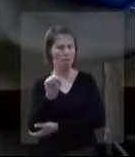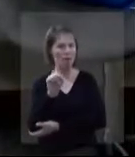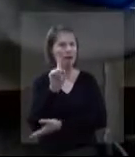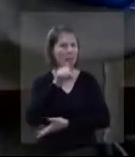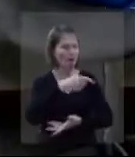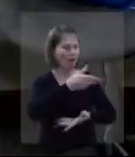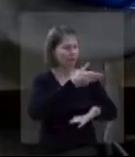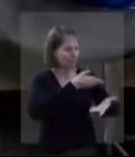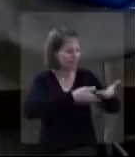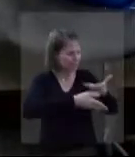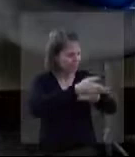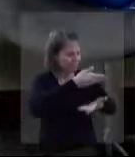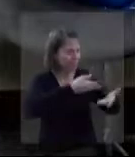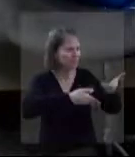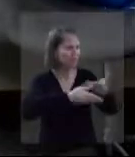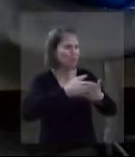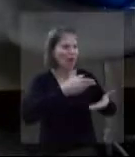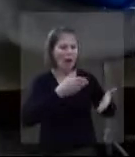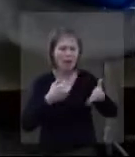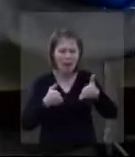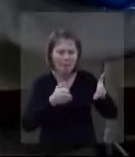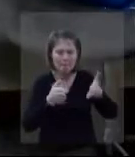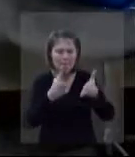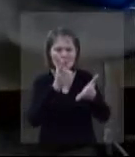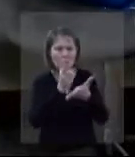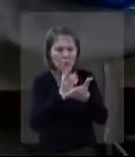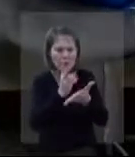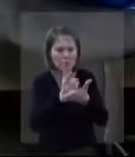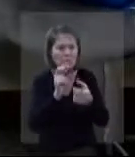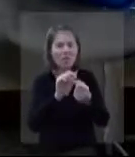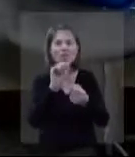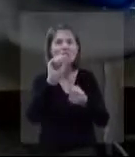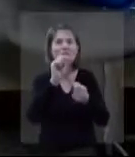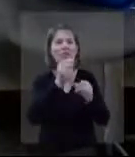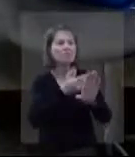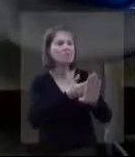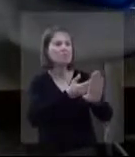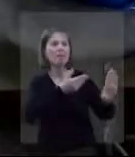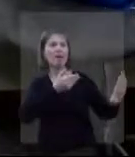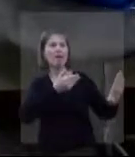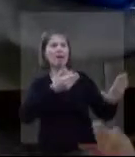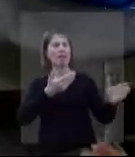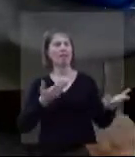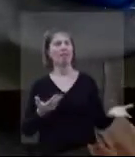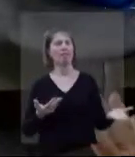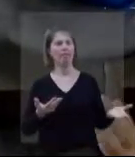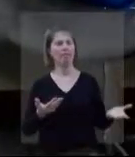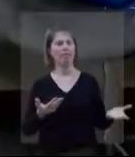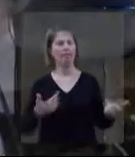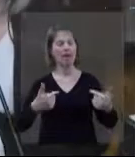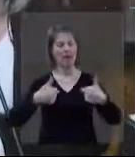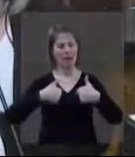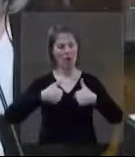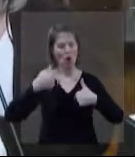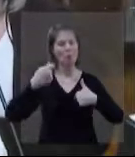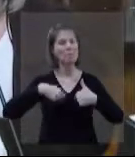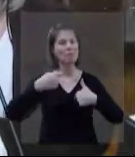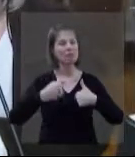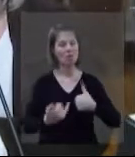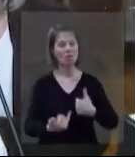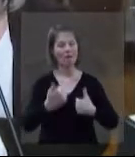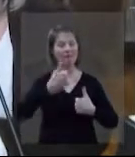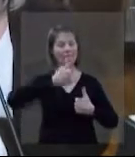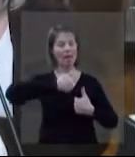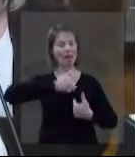compartilhar ou de procurar o mesmo caminho, ele separa, ele empurra para fora. Então, eu tenho, às vezes, dizer